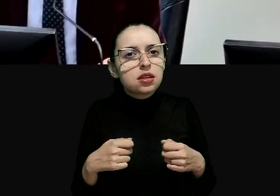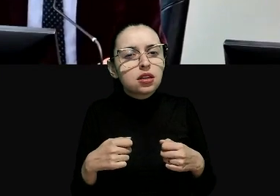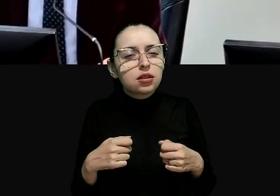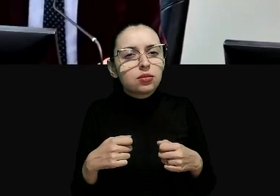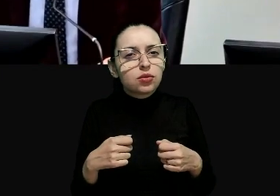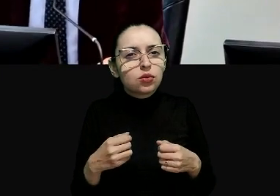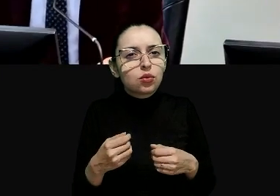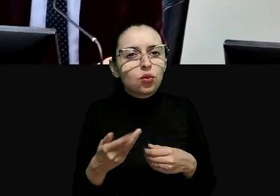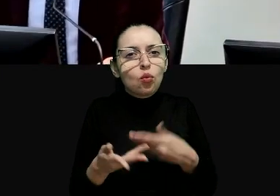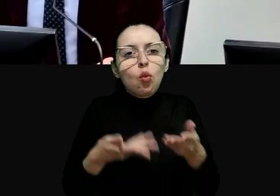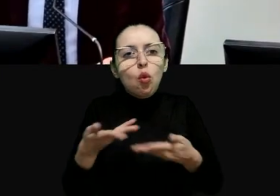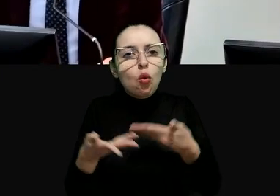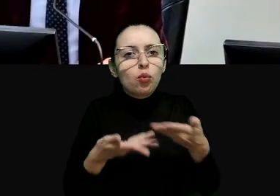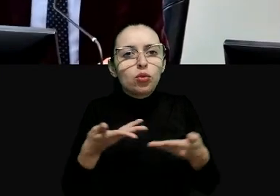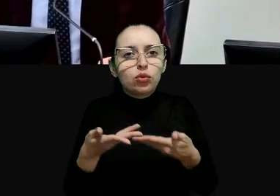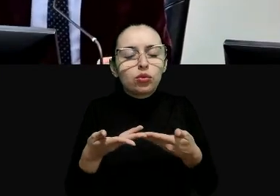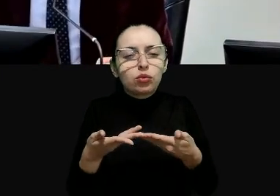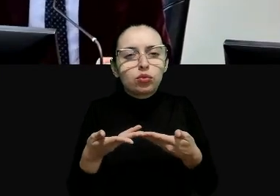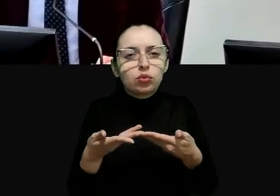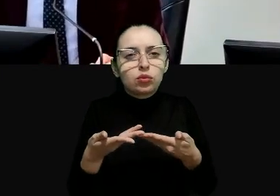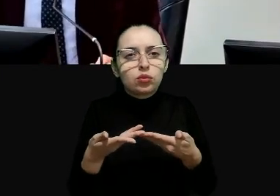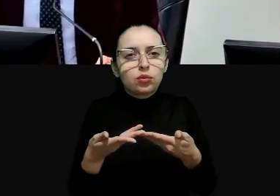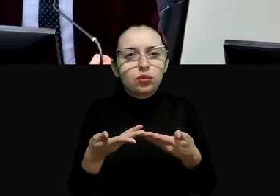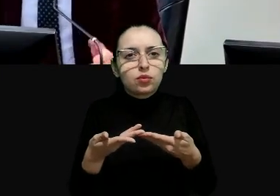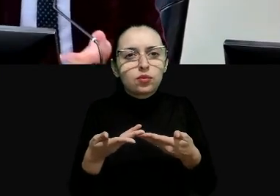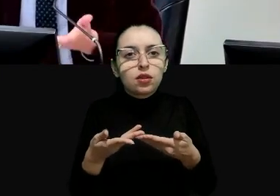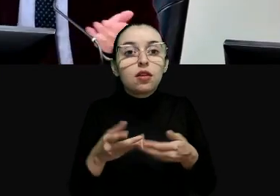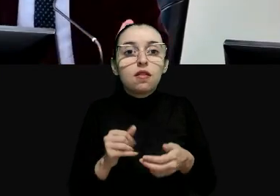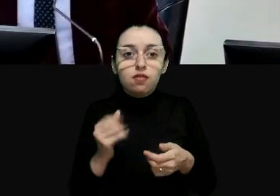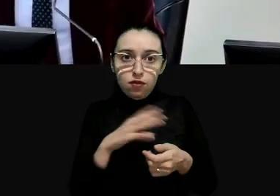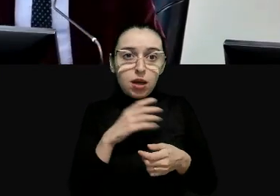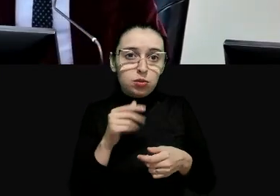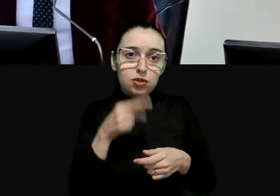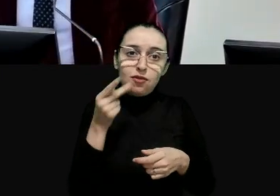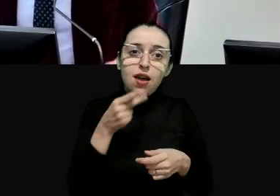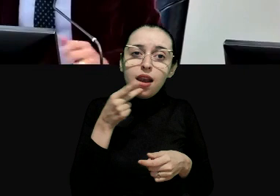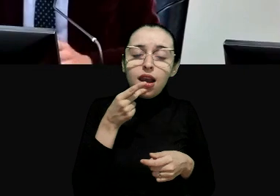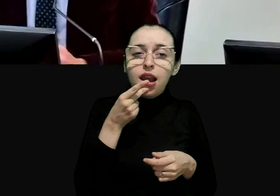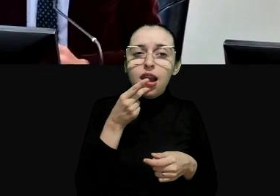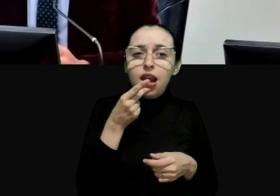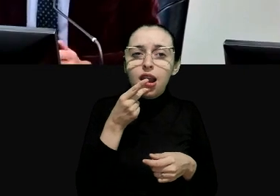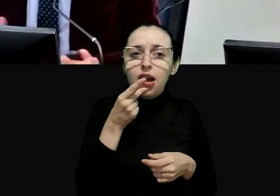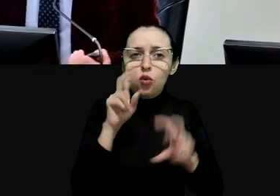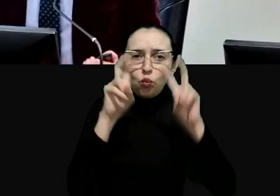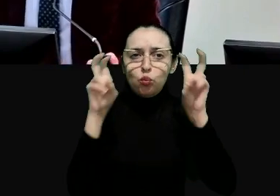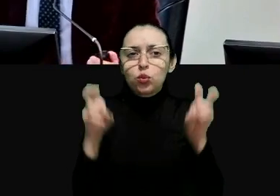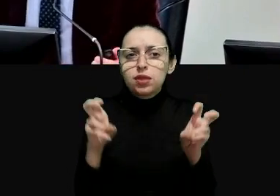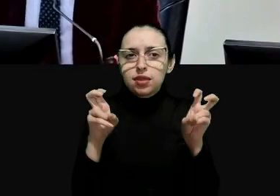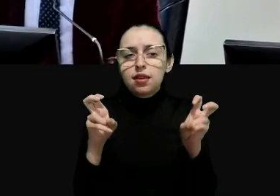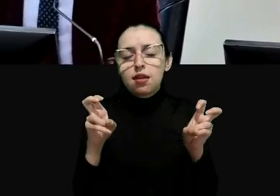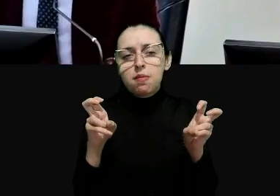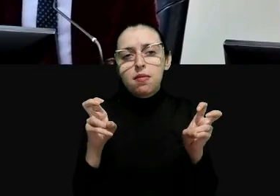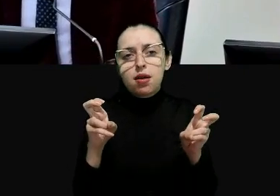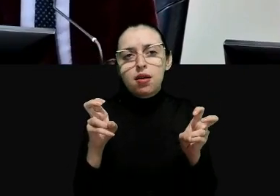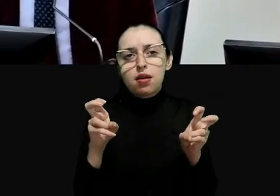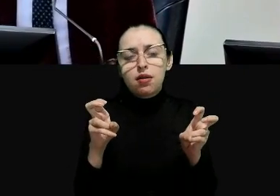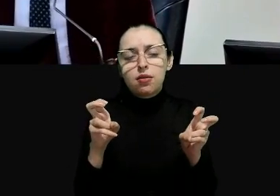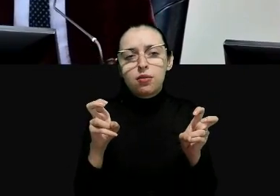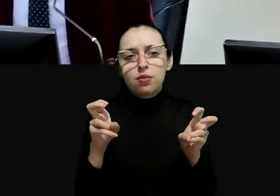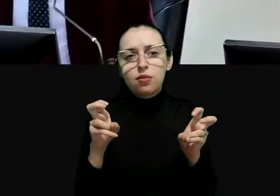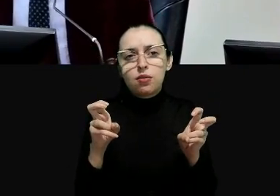corrigir então vamos a falar de um fenômeno que é o